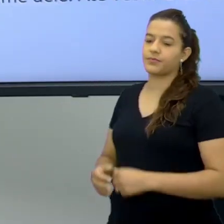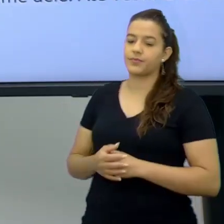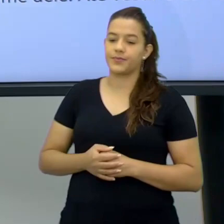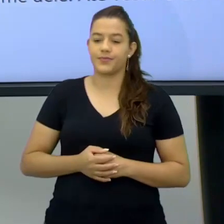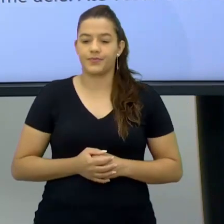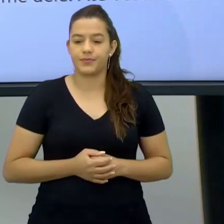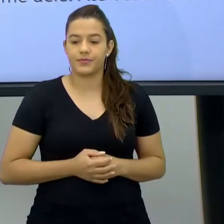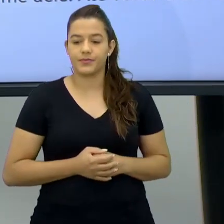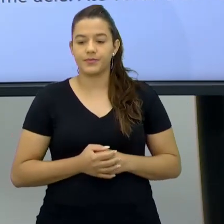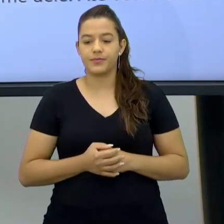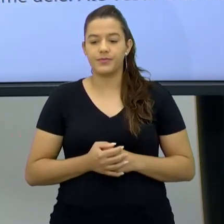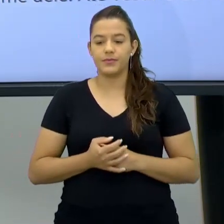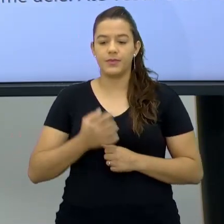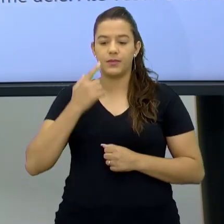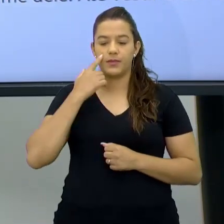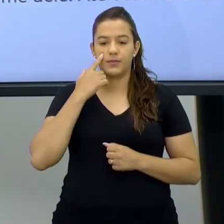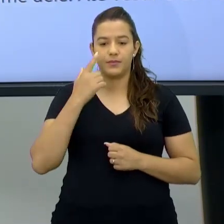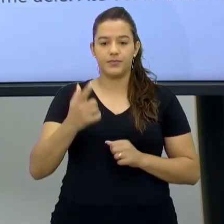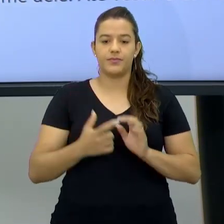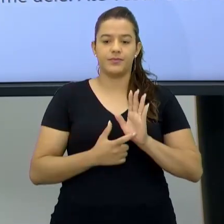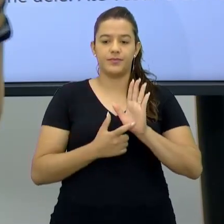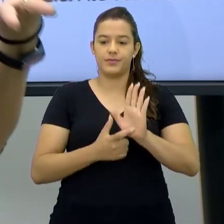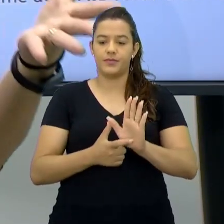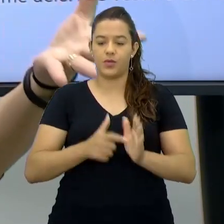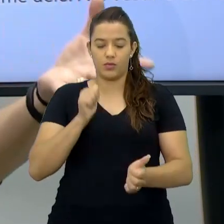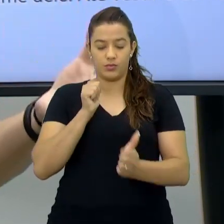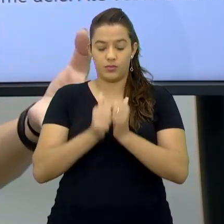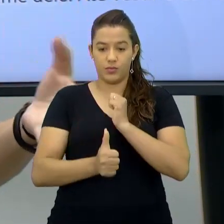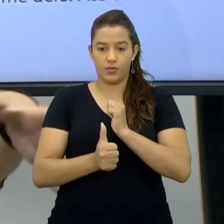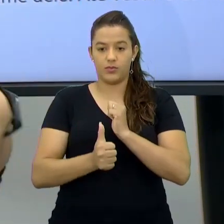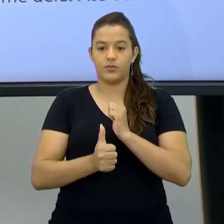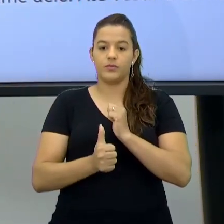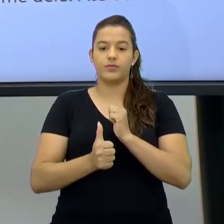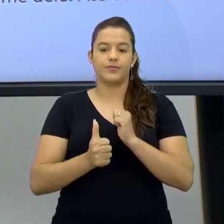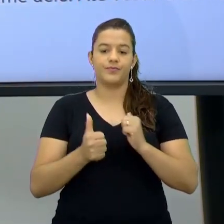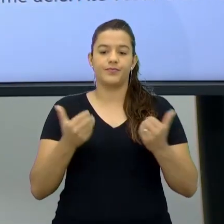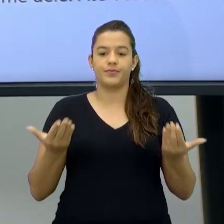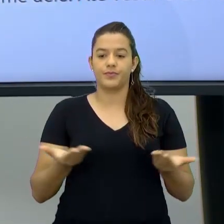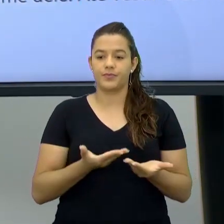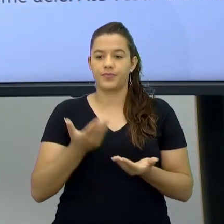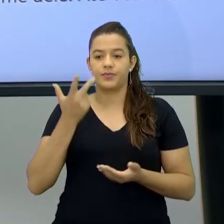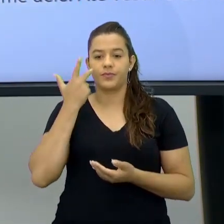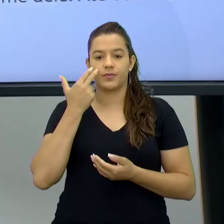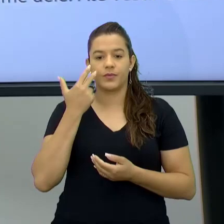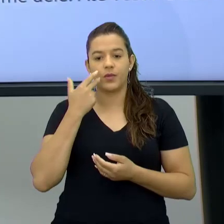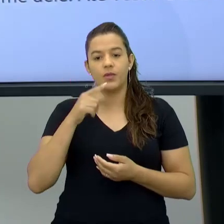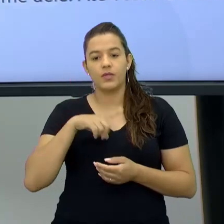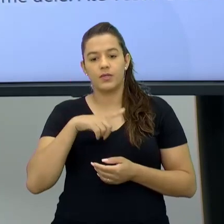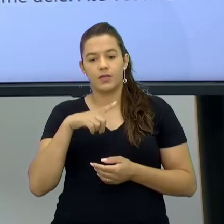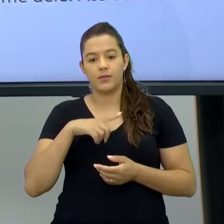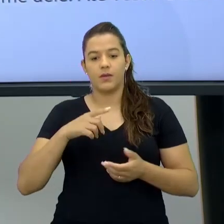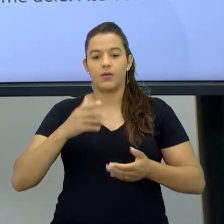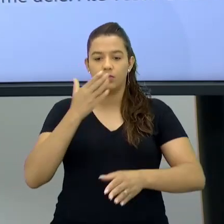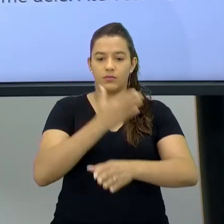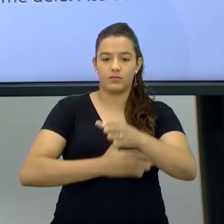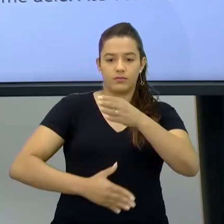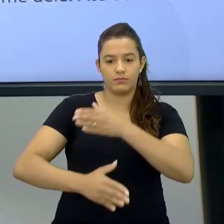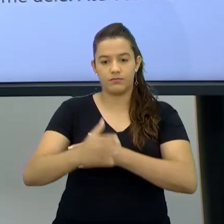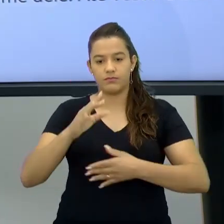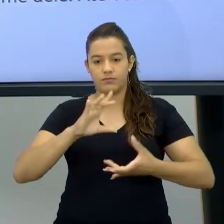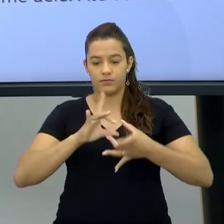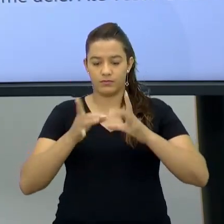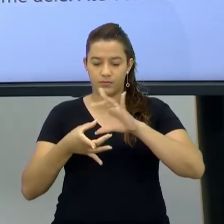esporte Em relação Ao esporte tradicional E ao esporte paralímpico As